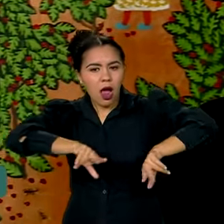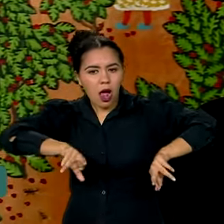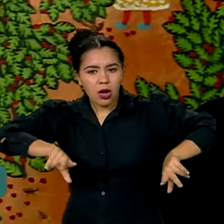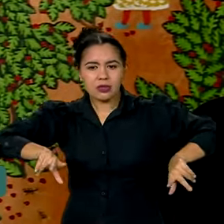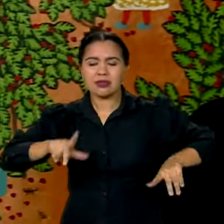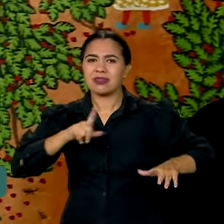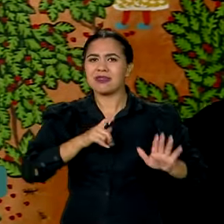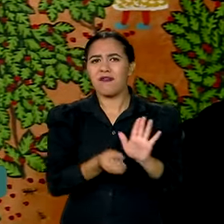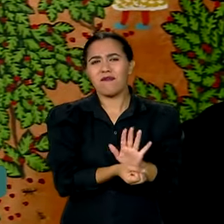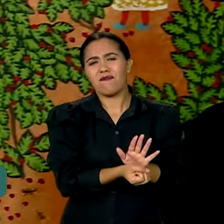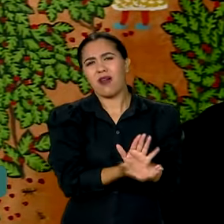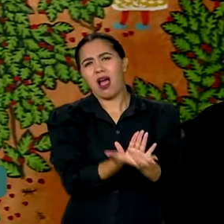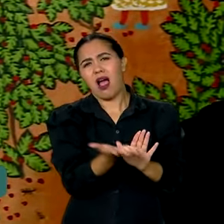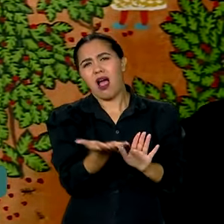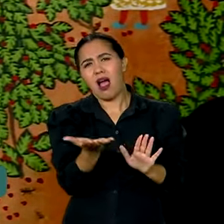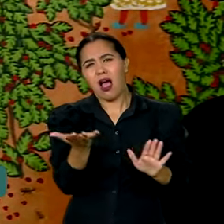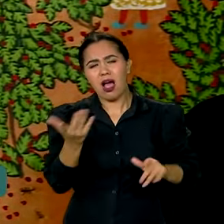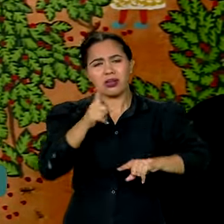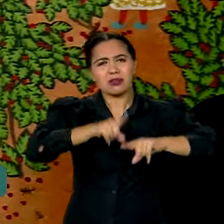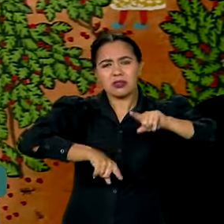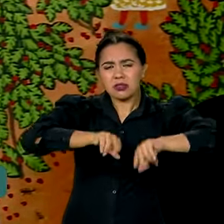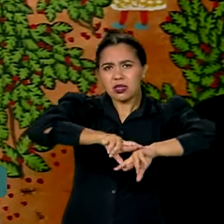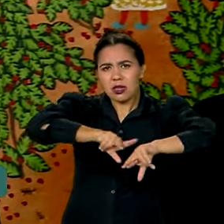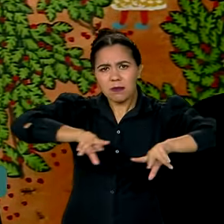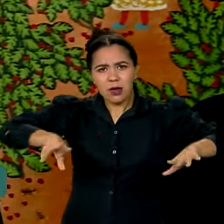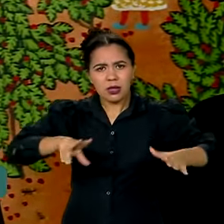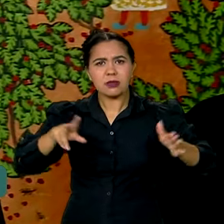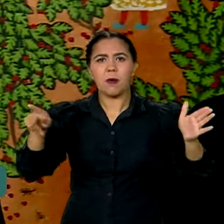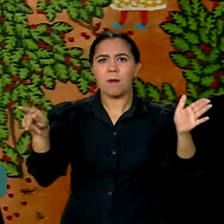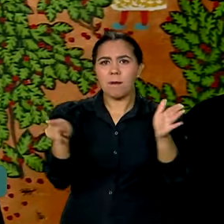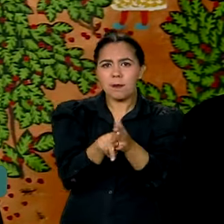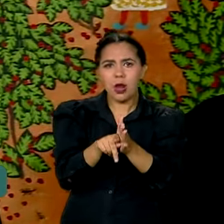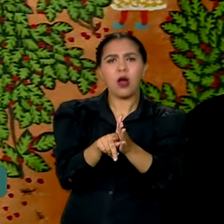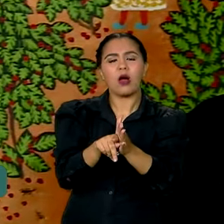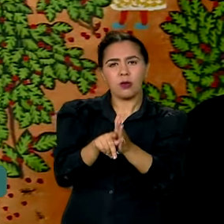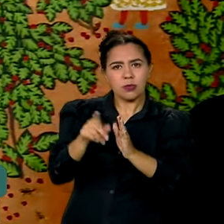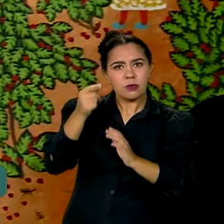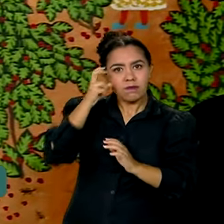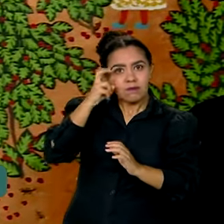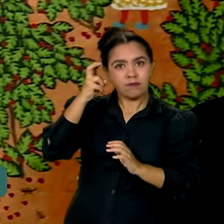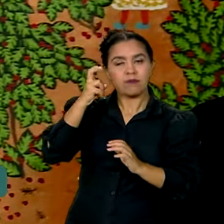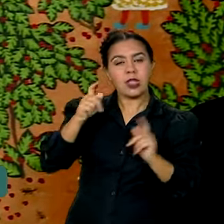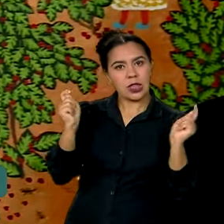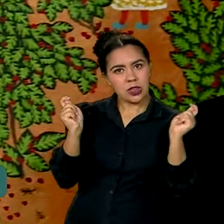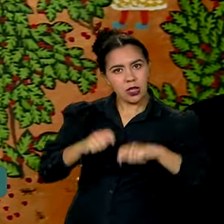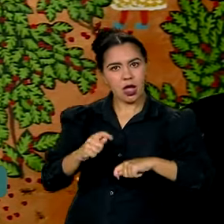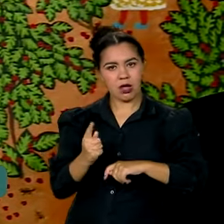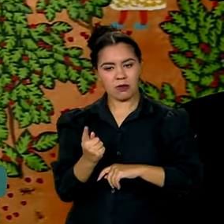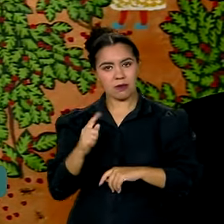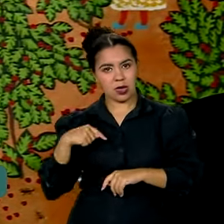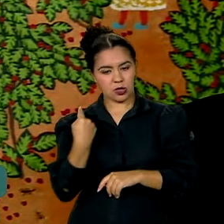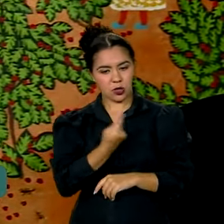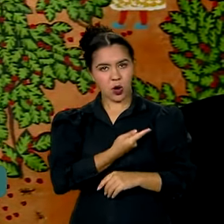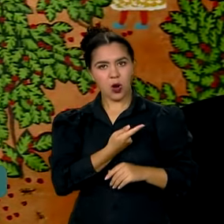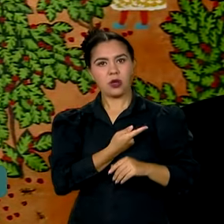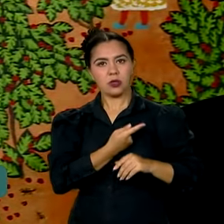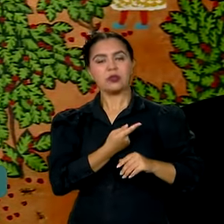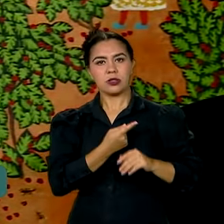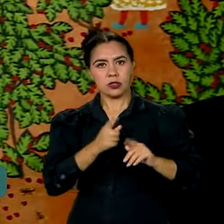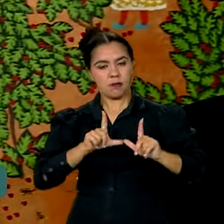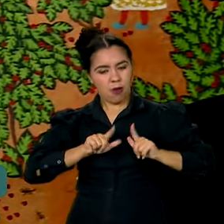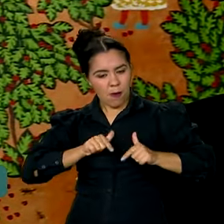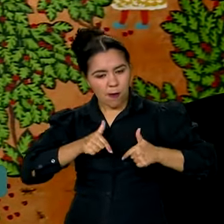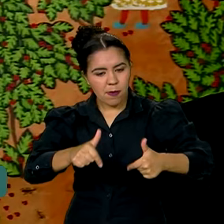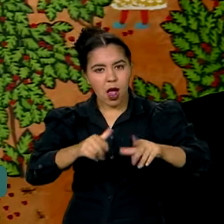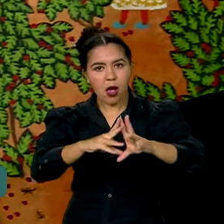e uma série de outros equipamentos de inteligência que permitirão que nós agora combatamos, não